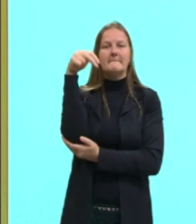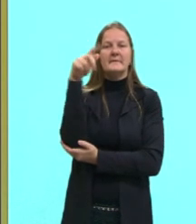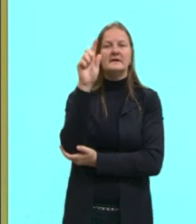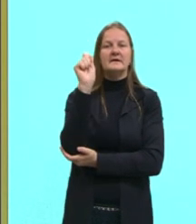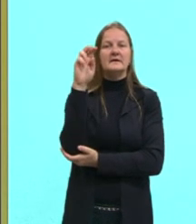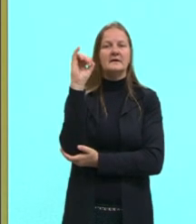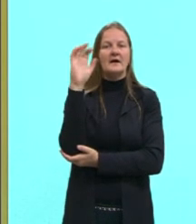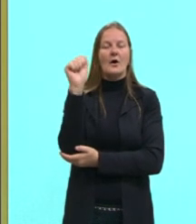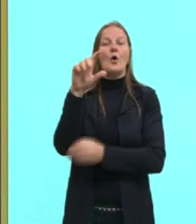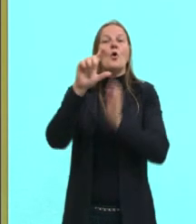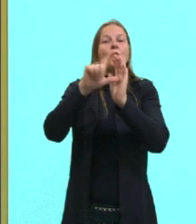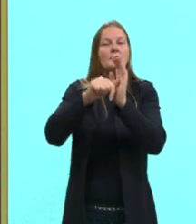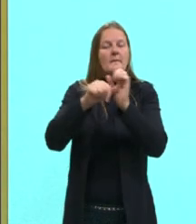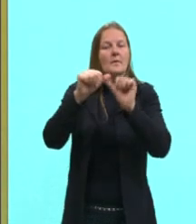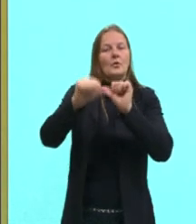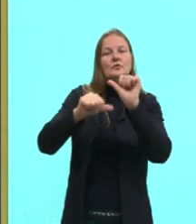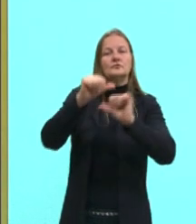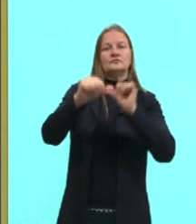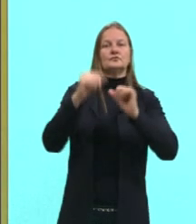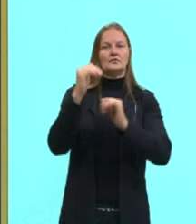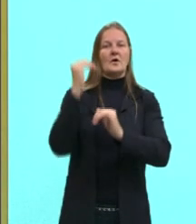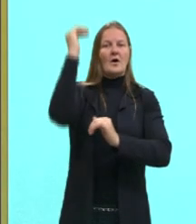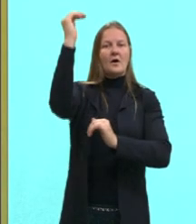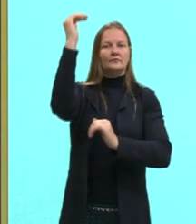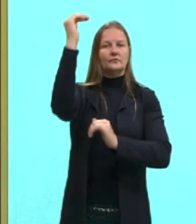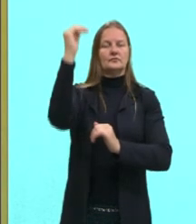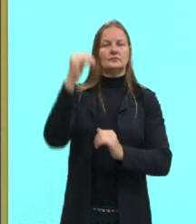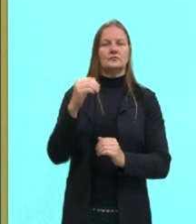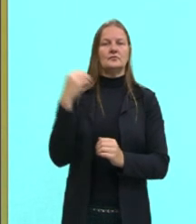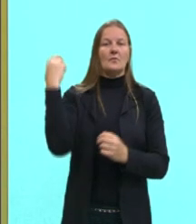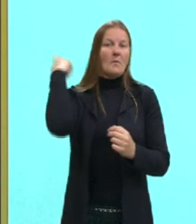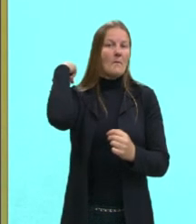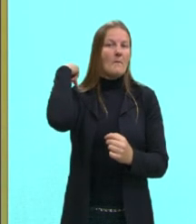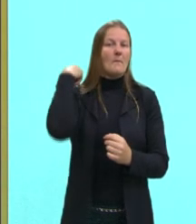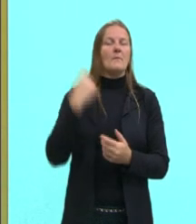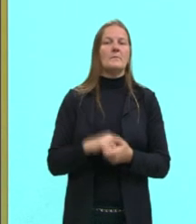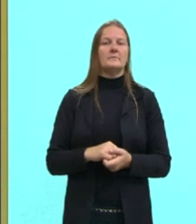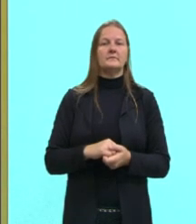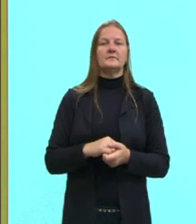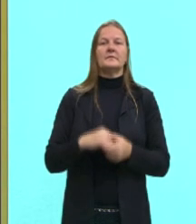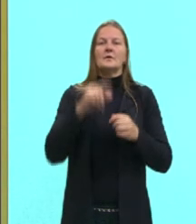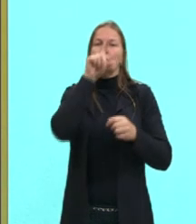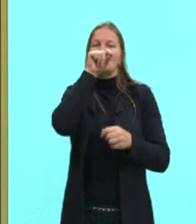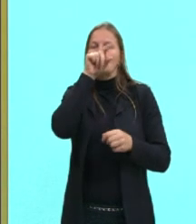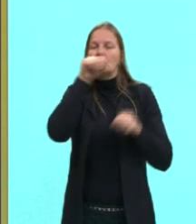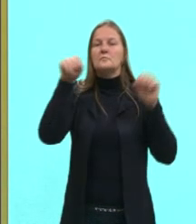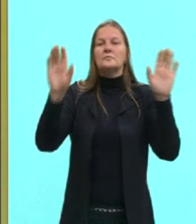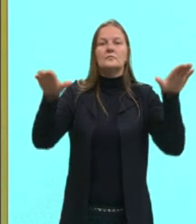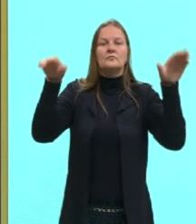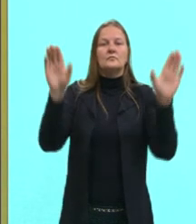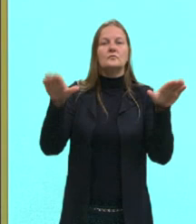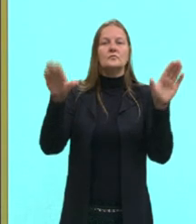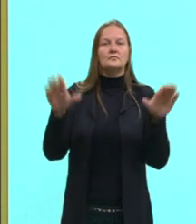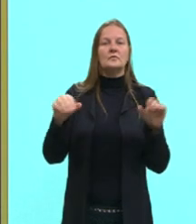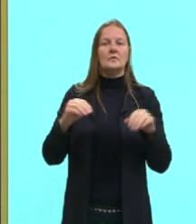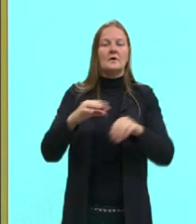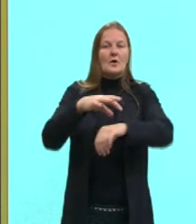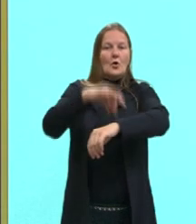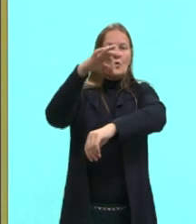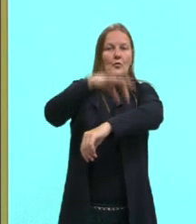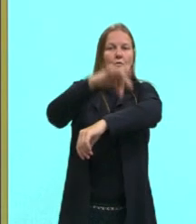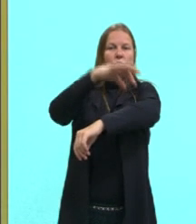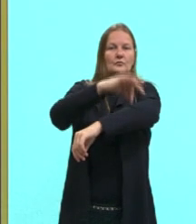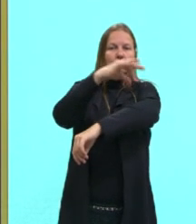E respiração pulmonar na vida adulta. Aves. Corpo recoberto por